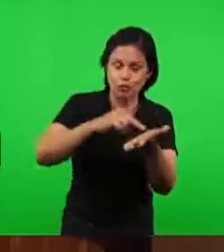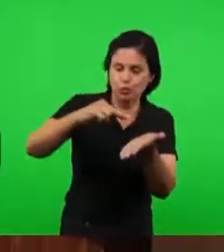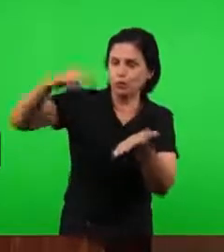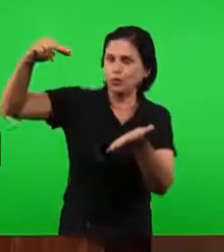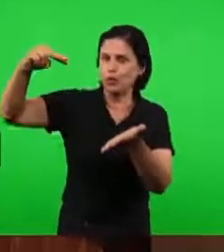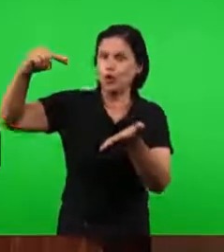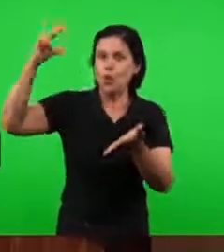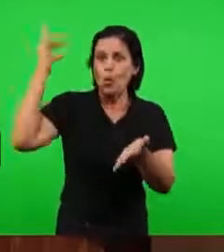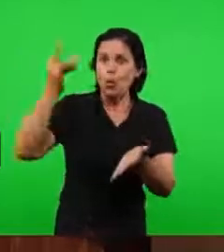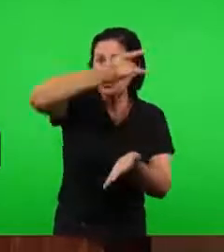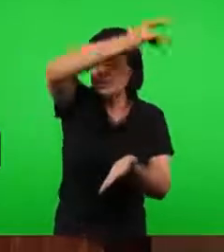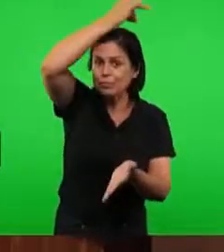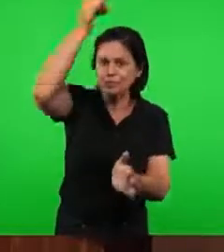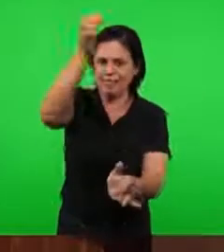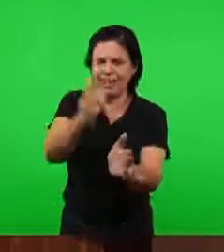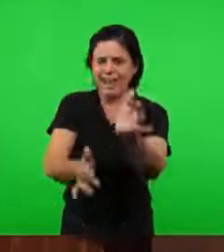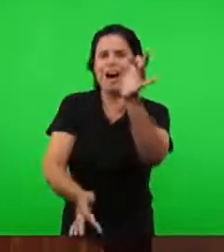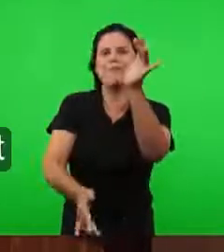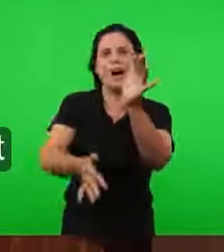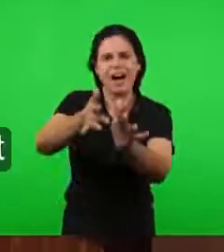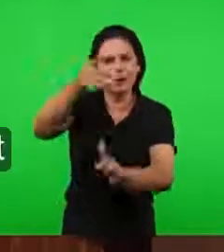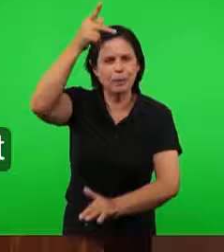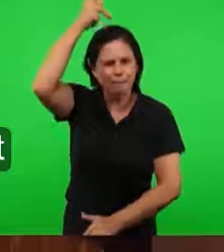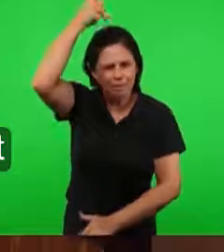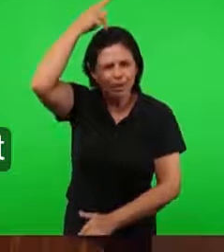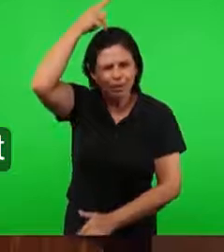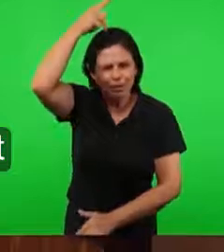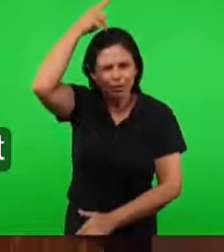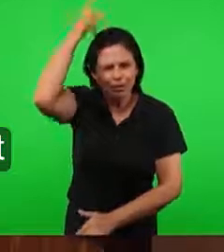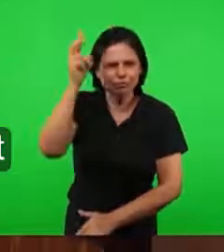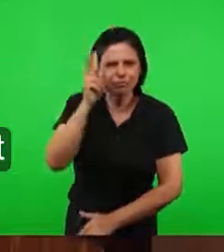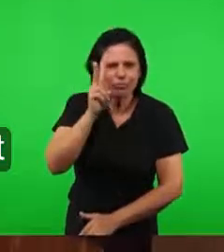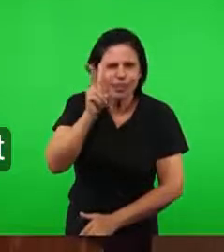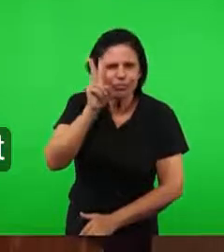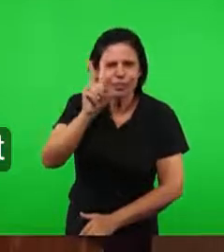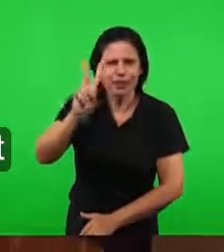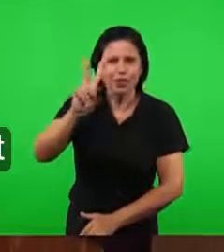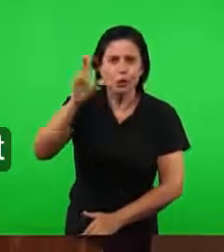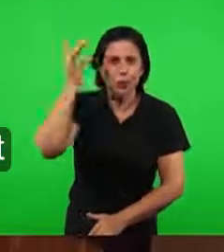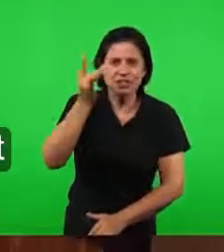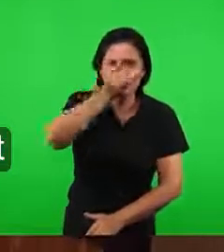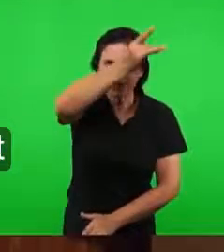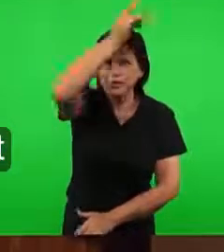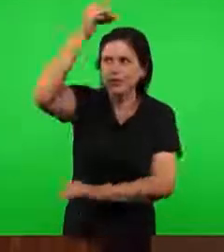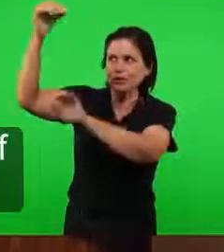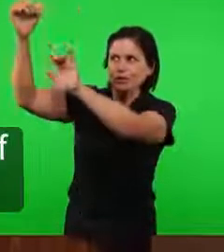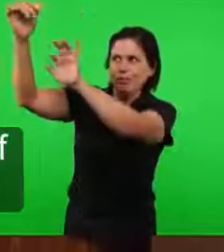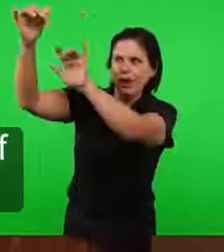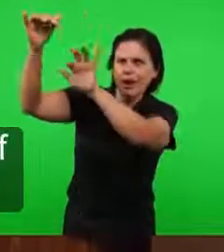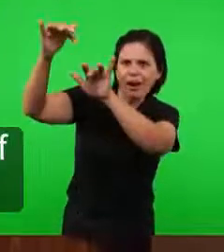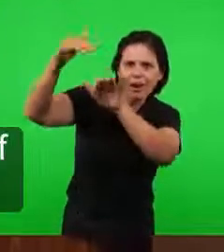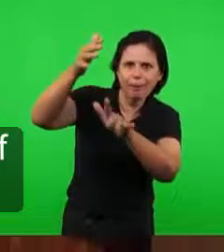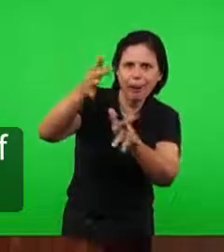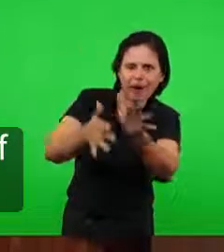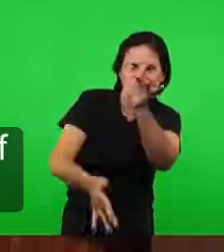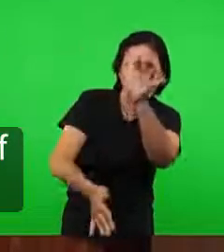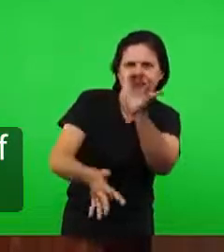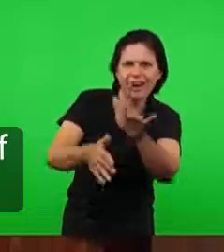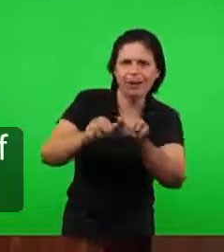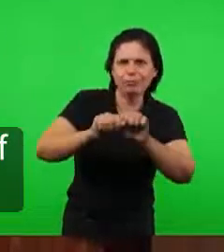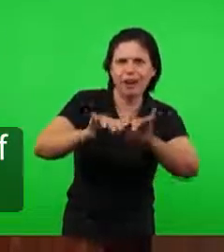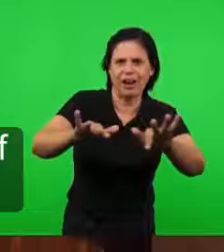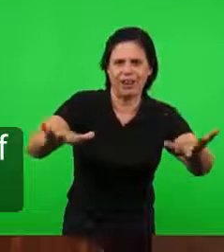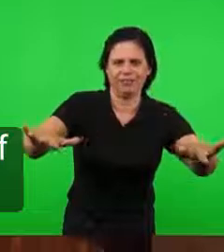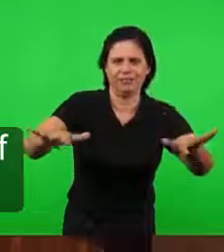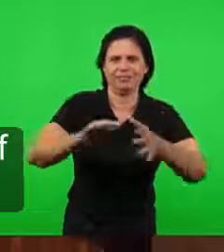sacramentado pelo Pentecostes. Foi a descida do Espírito Santo para, a partir